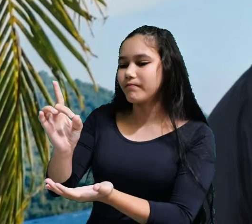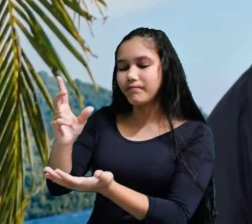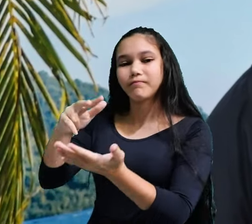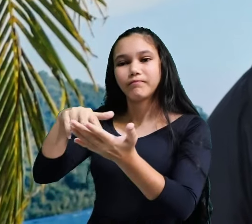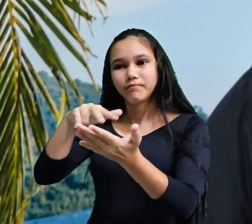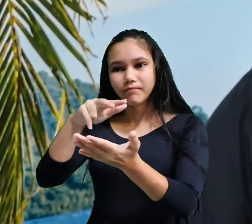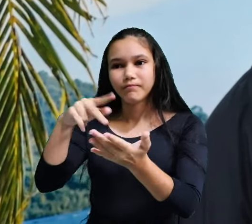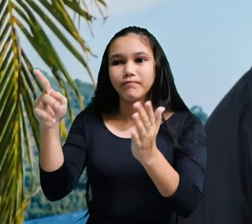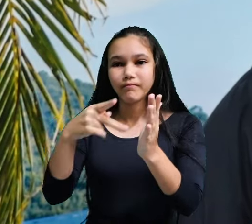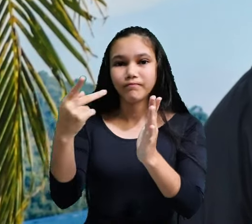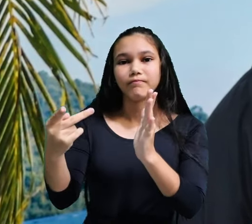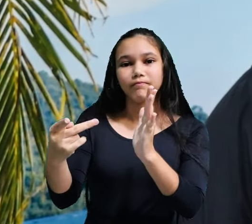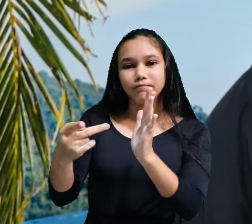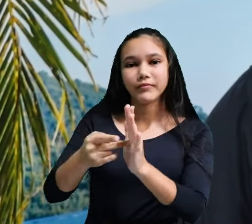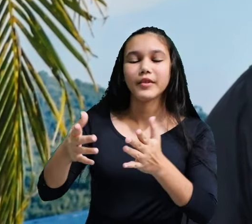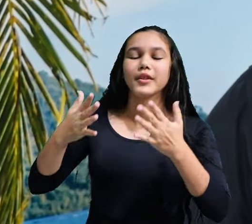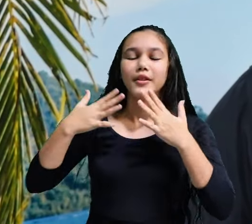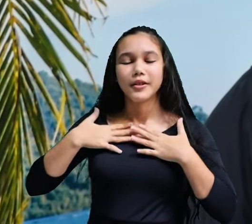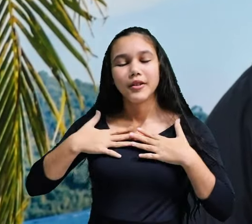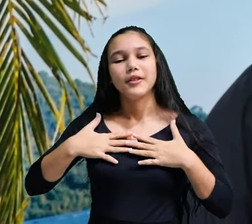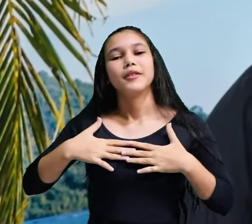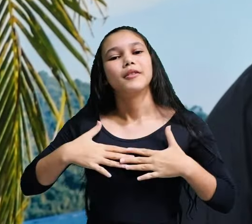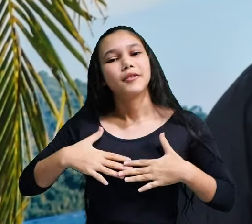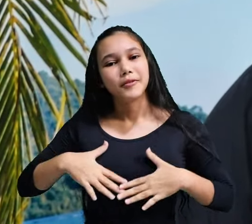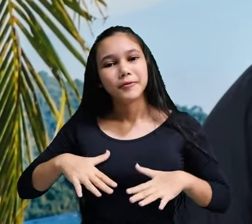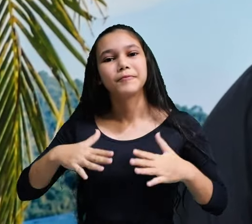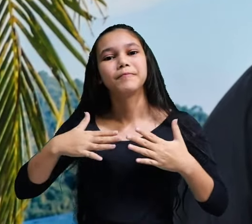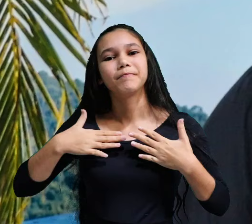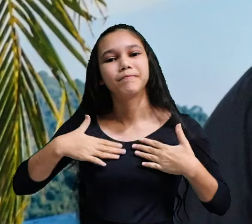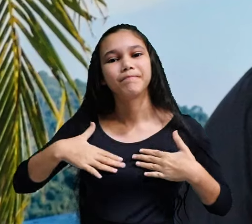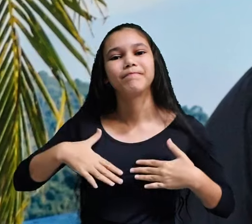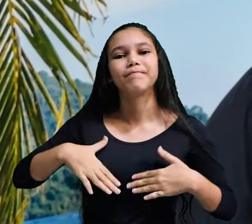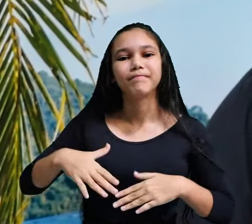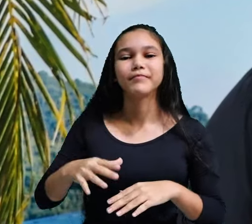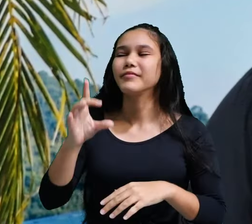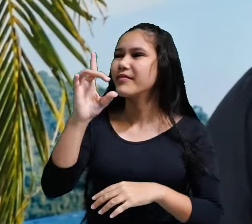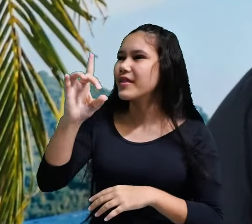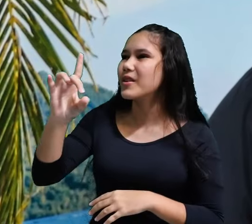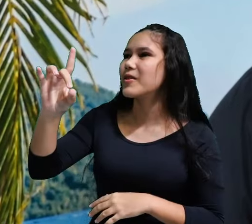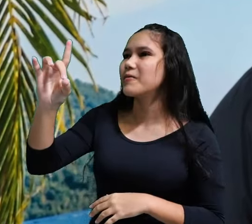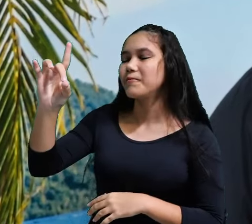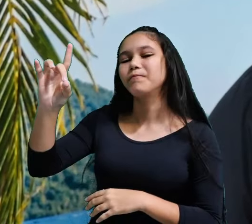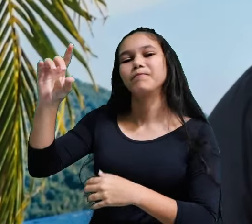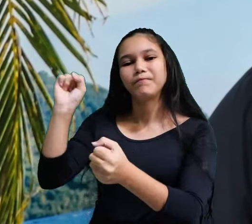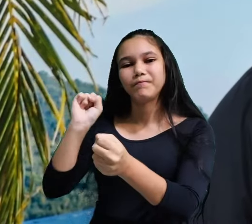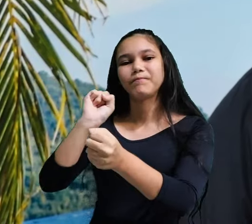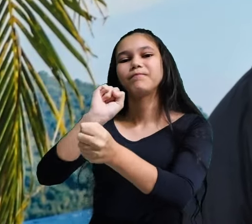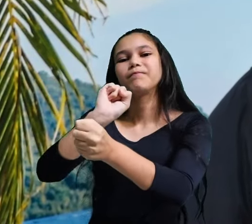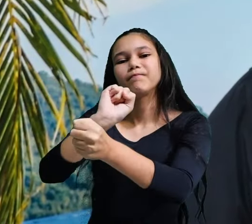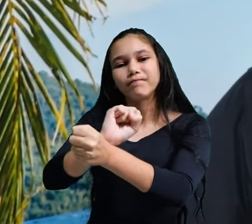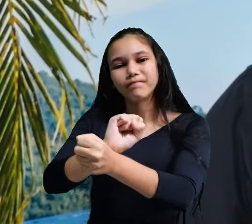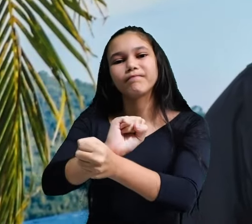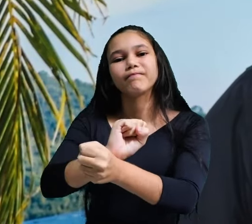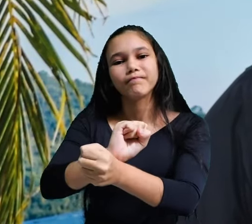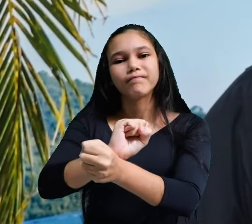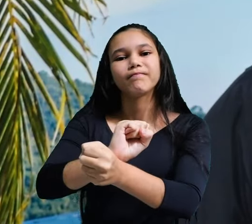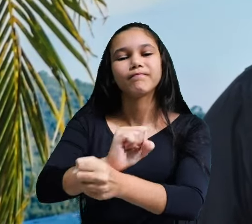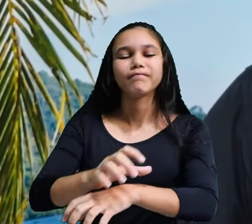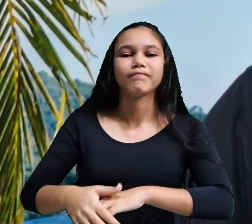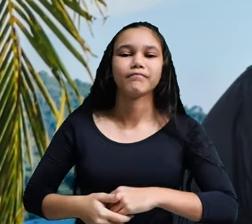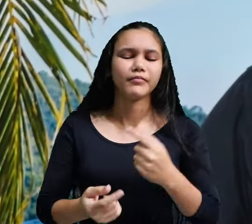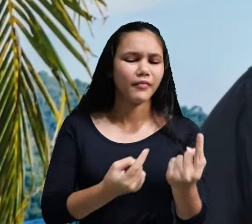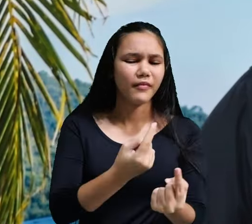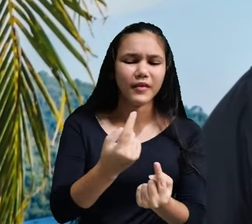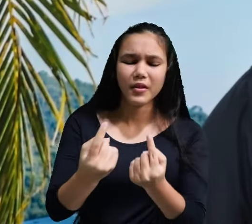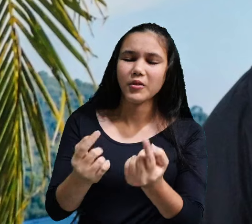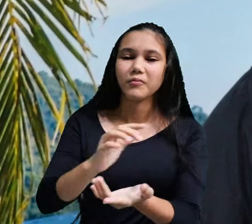para que aliviem suas ansiedades, declarem que somente dele esperam, para si e para os outros,